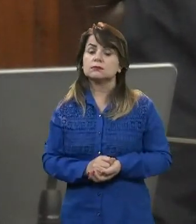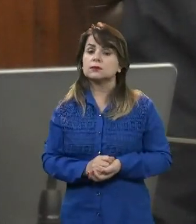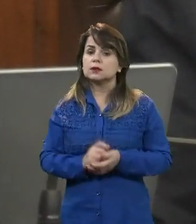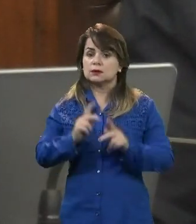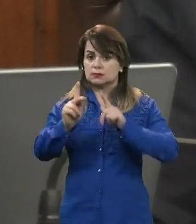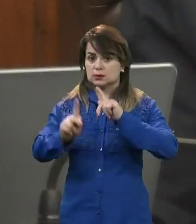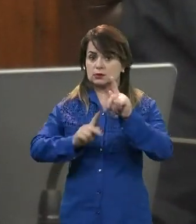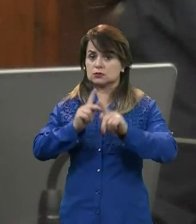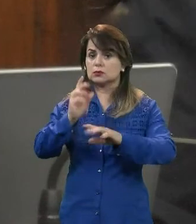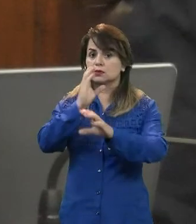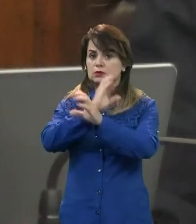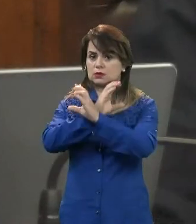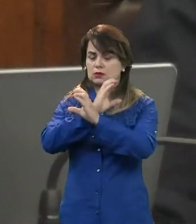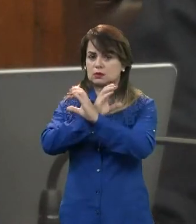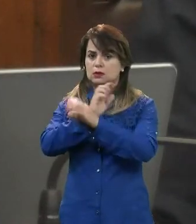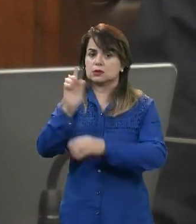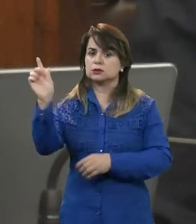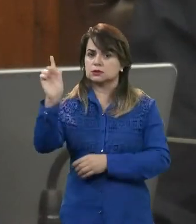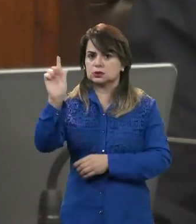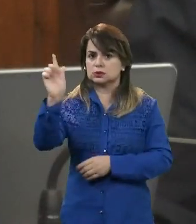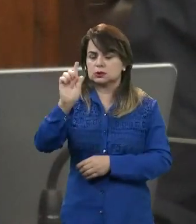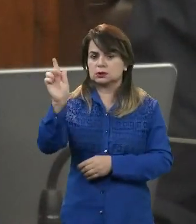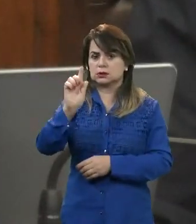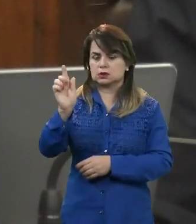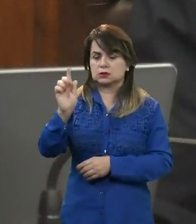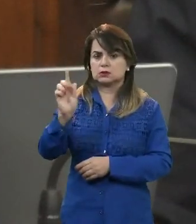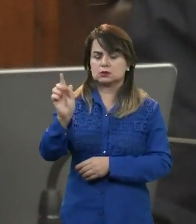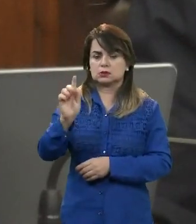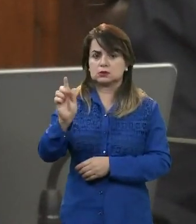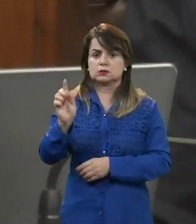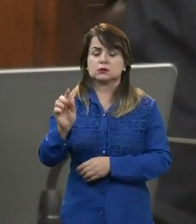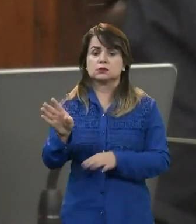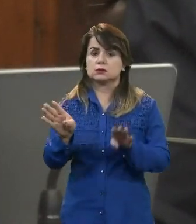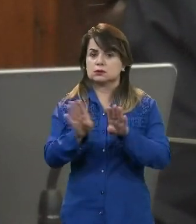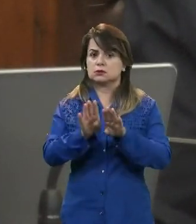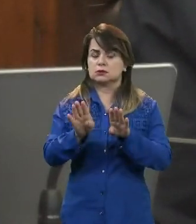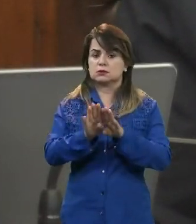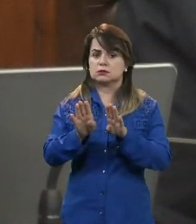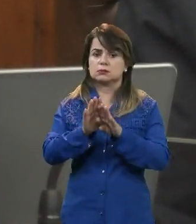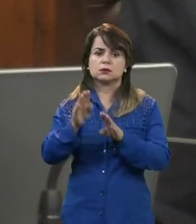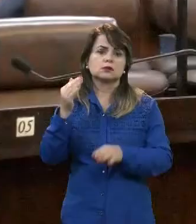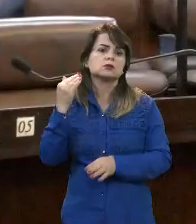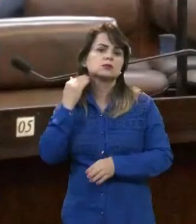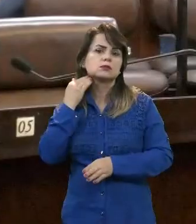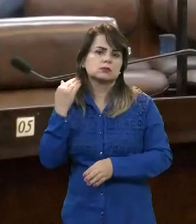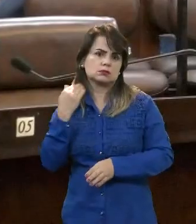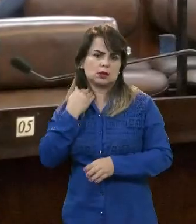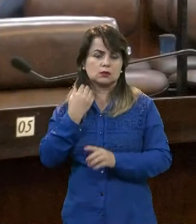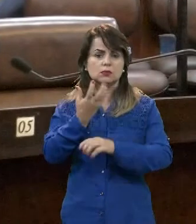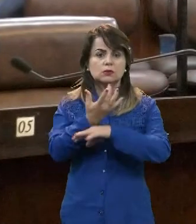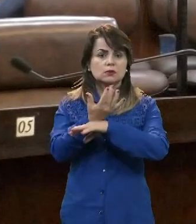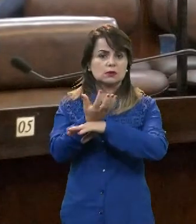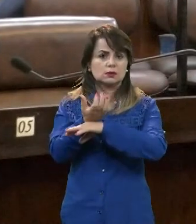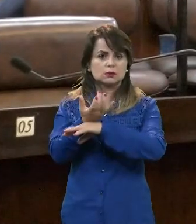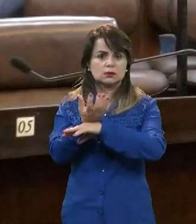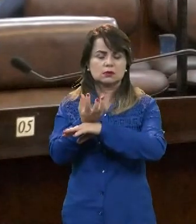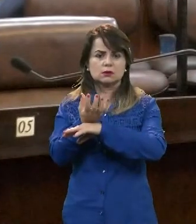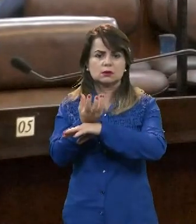Econômica Federal, o gerente-geral, meu querido amigo Carlos Alberto Trabalho, da do Santander,